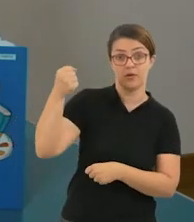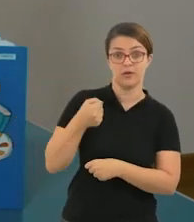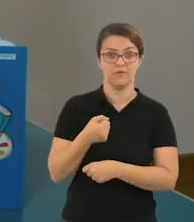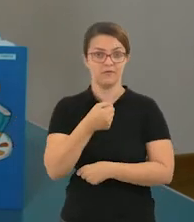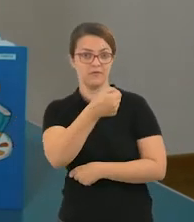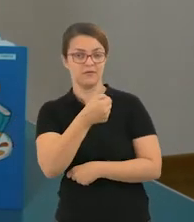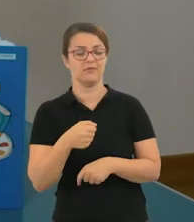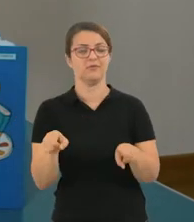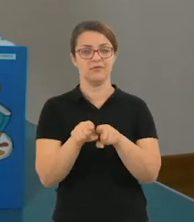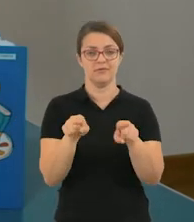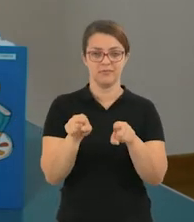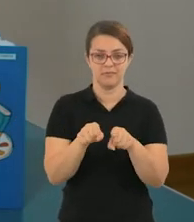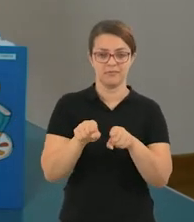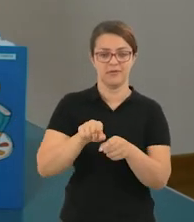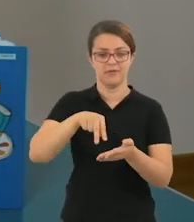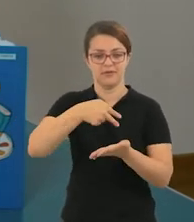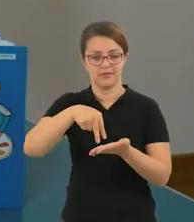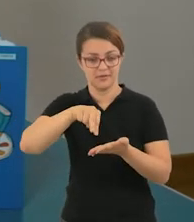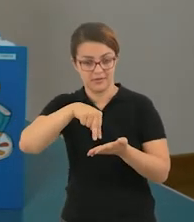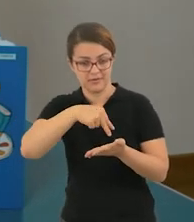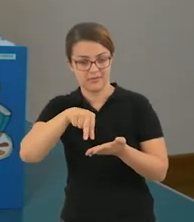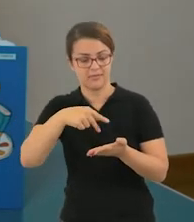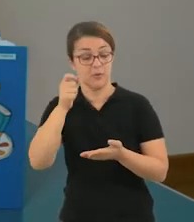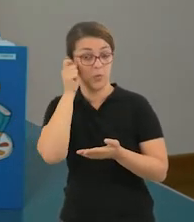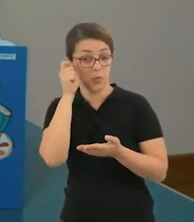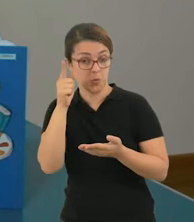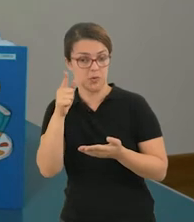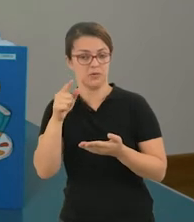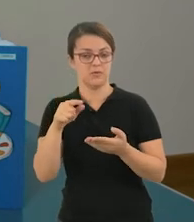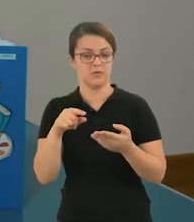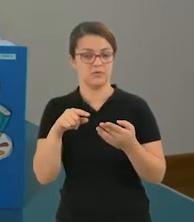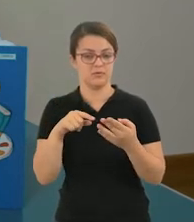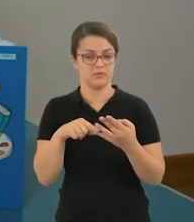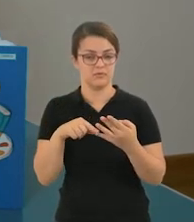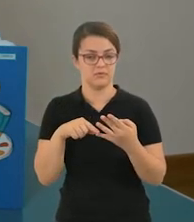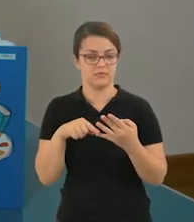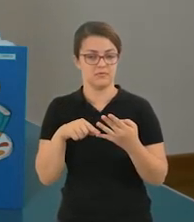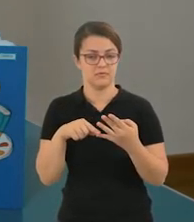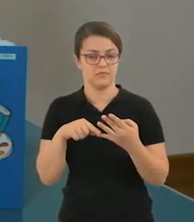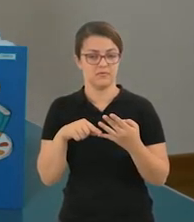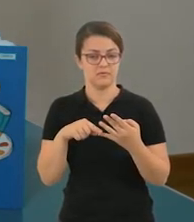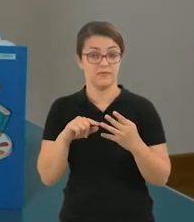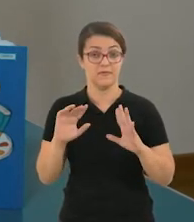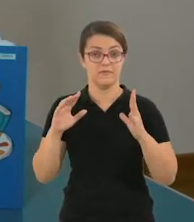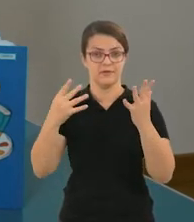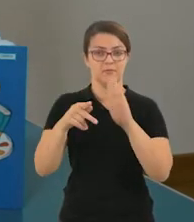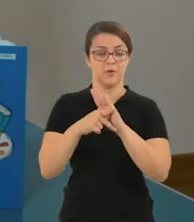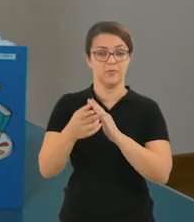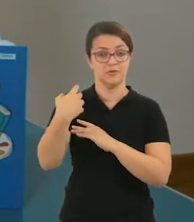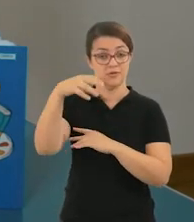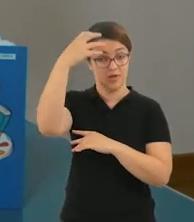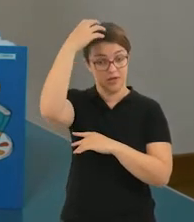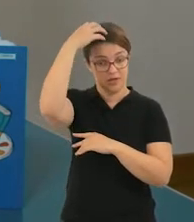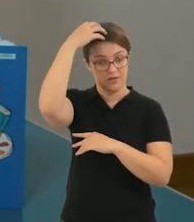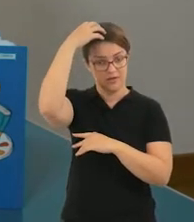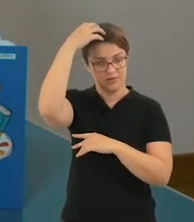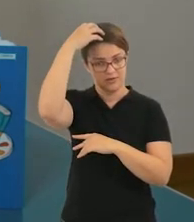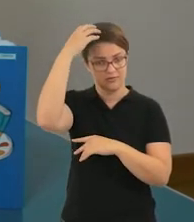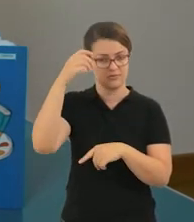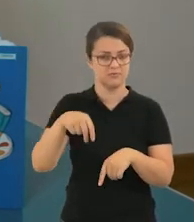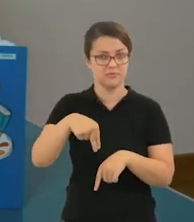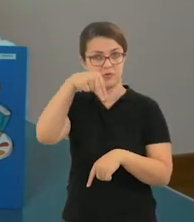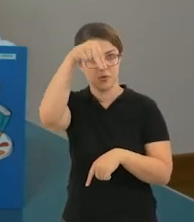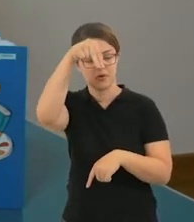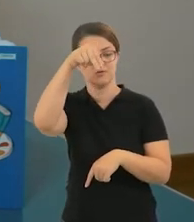O frevo, ele é um tipo também de dança e de manifestação cultural. Folia de reis, ela também traz, lá do nosso